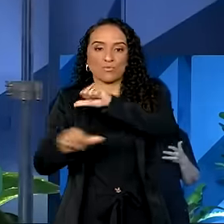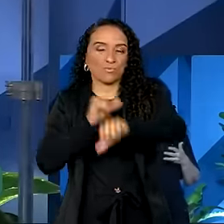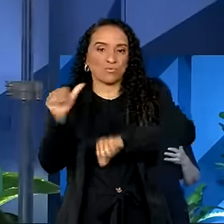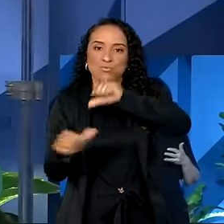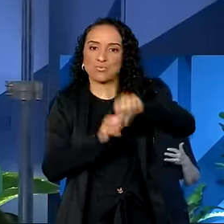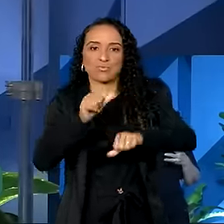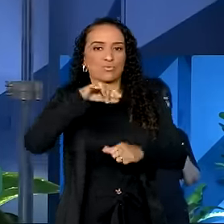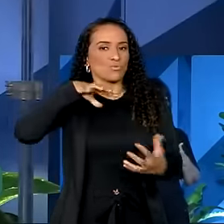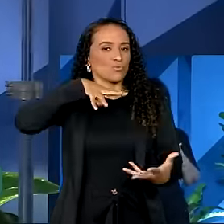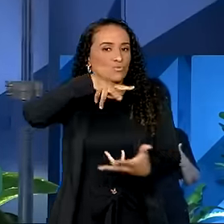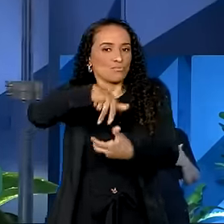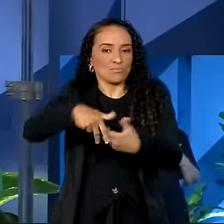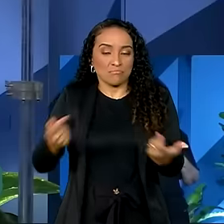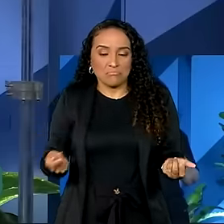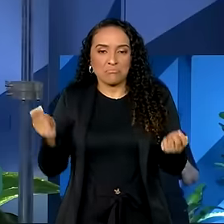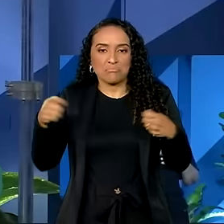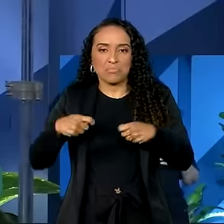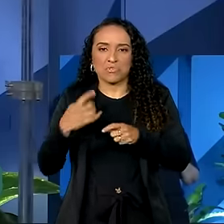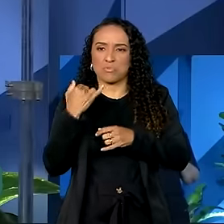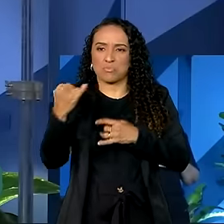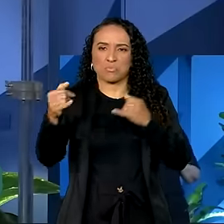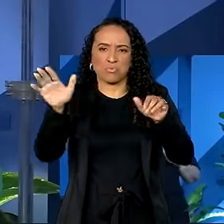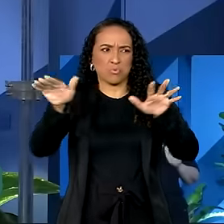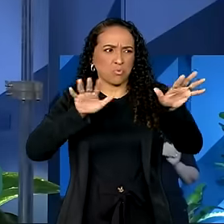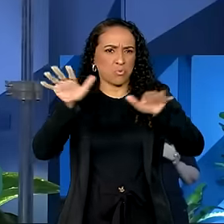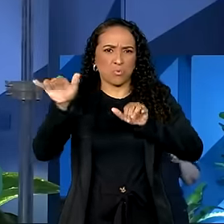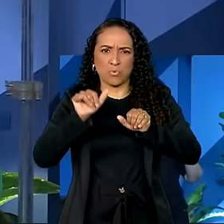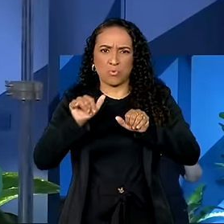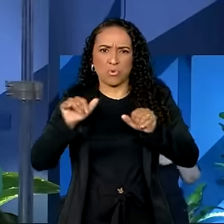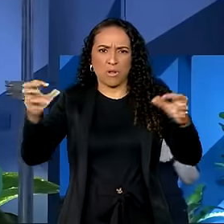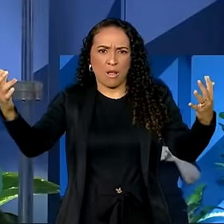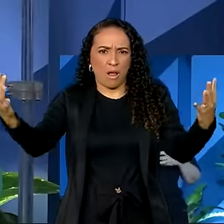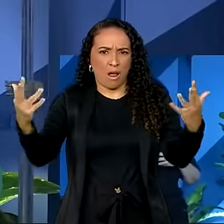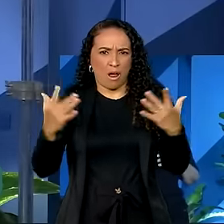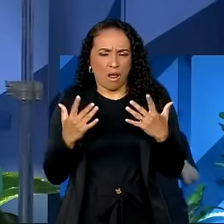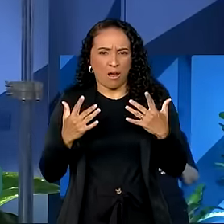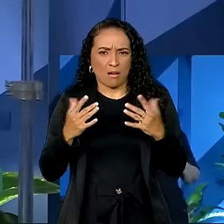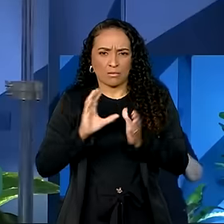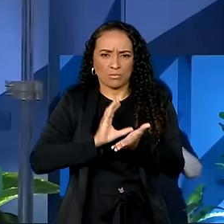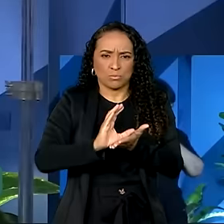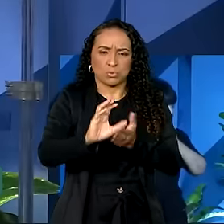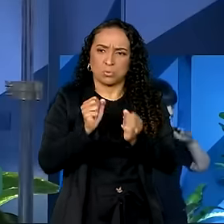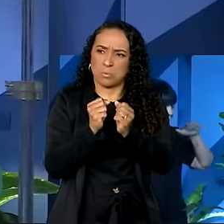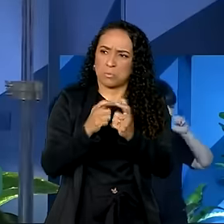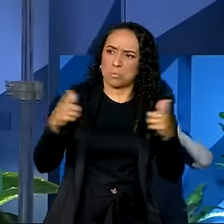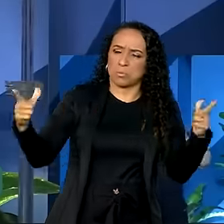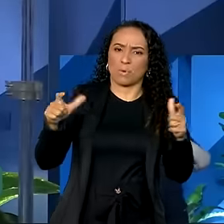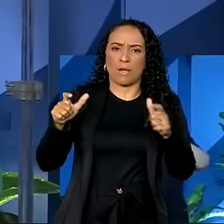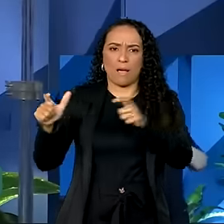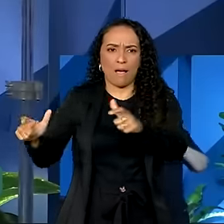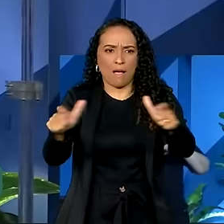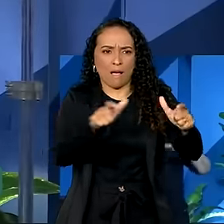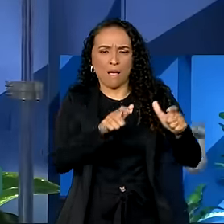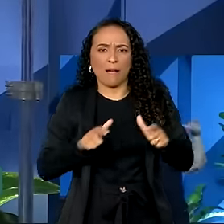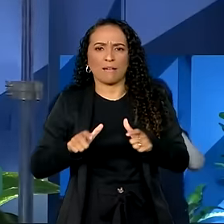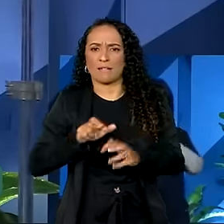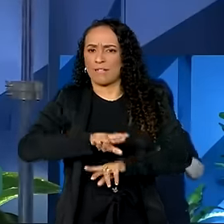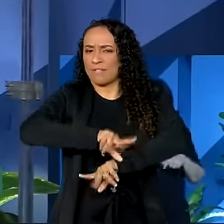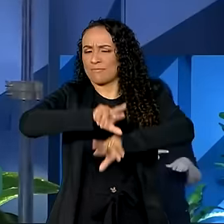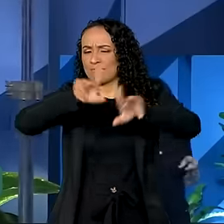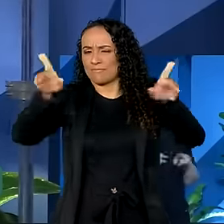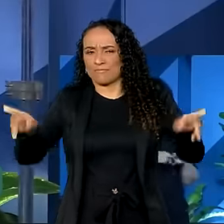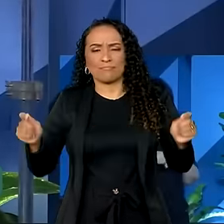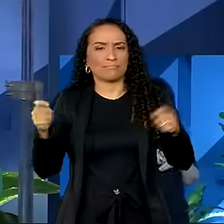planeta. Nós podemos atrair de investimento para poder expandir inúmeras áreas. Enfim, tem um